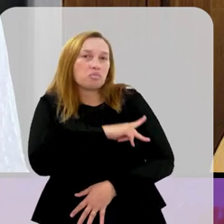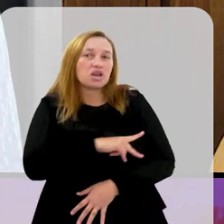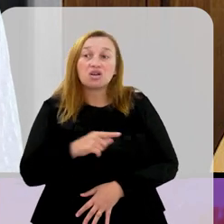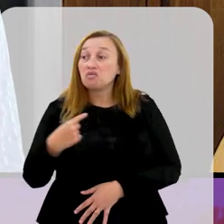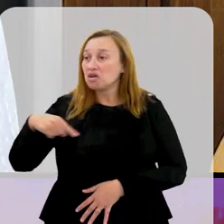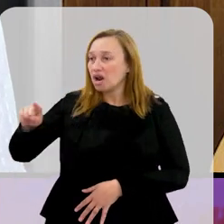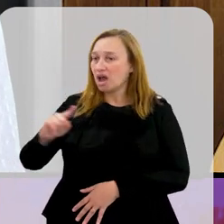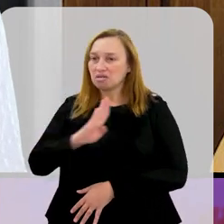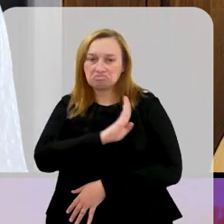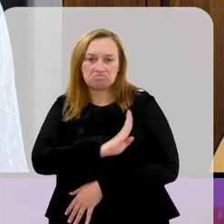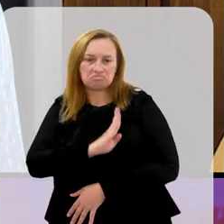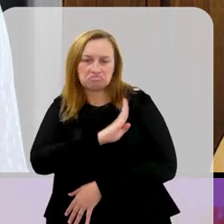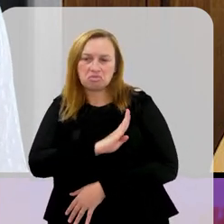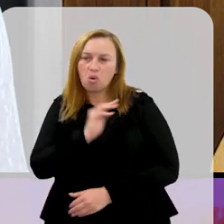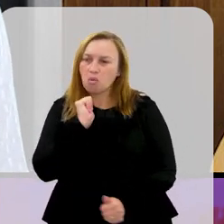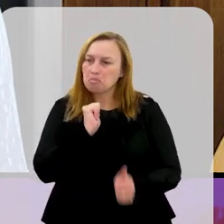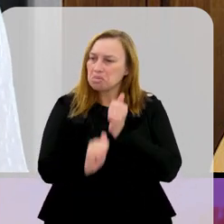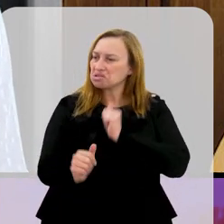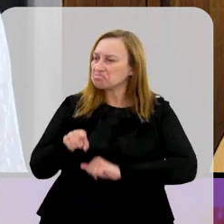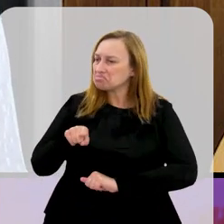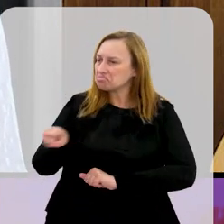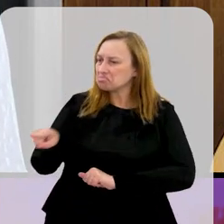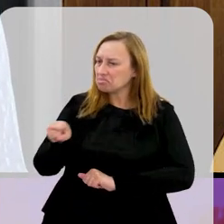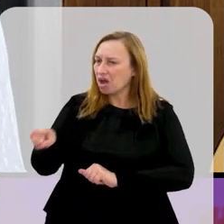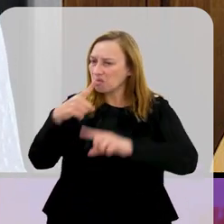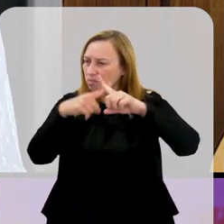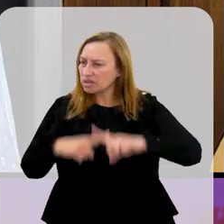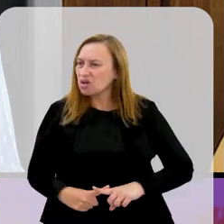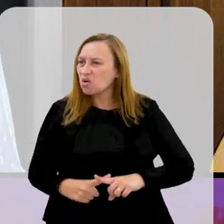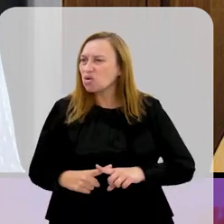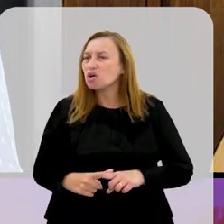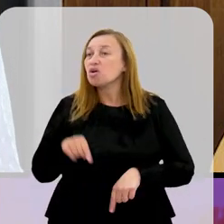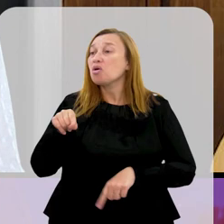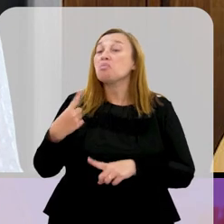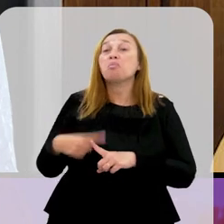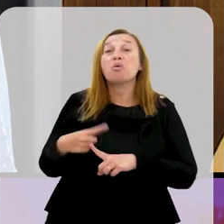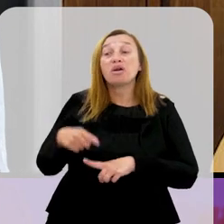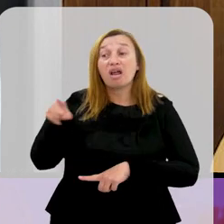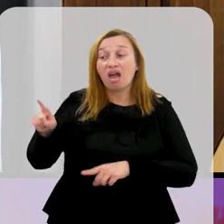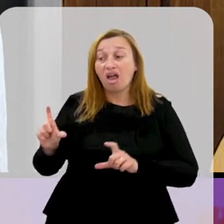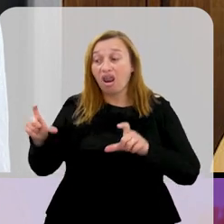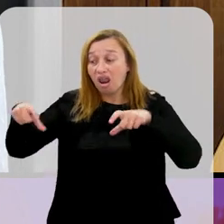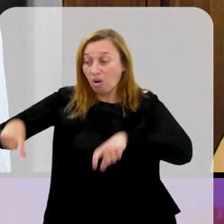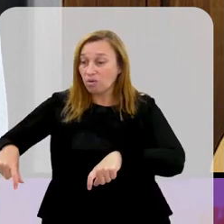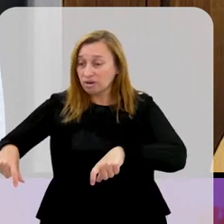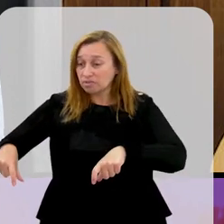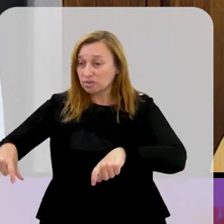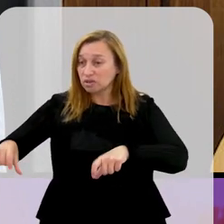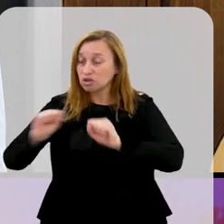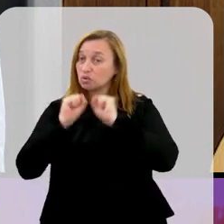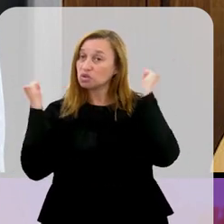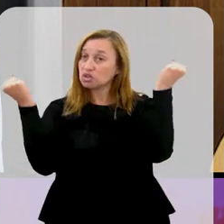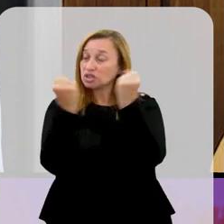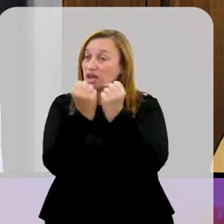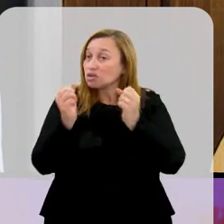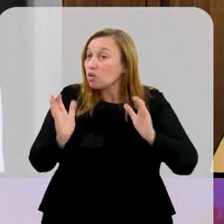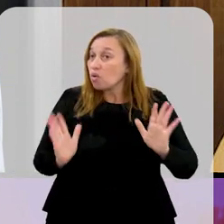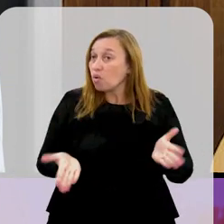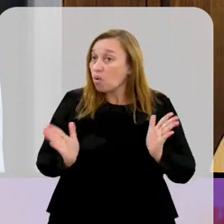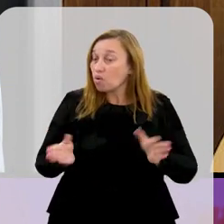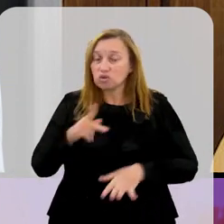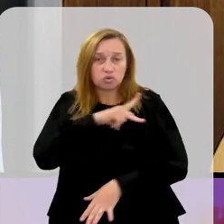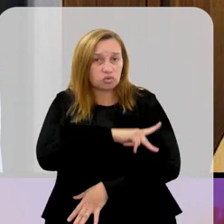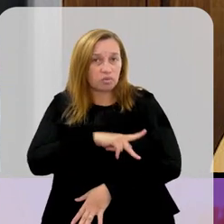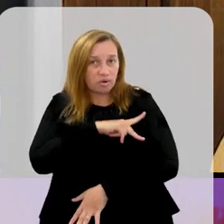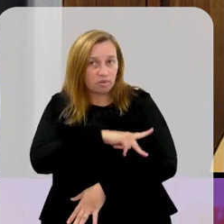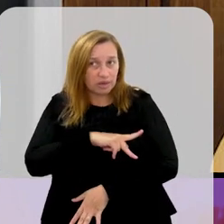Barueri. Barueri ali do lado de São Paulo, da capital. Mas jogou por quê? Porque o gramado do Allianz Parque, que é o estádio hoje do